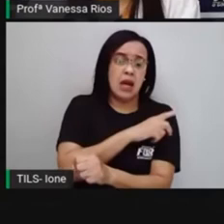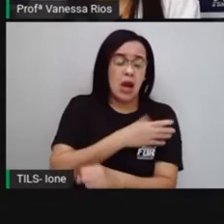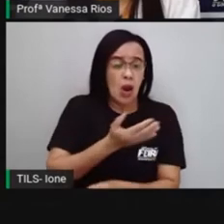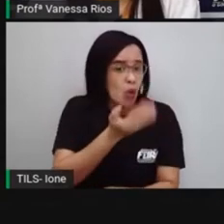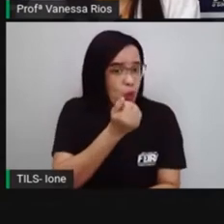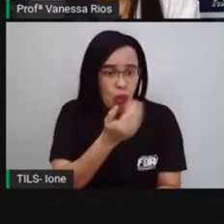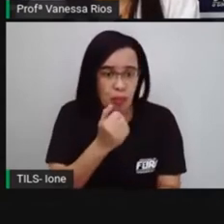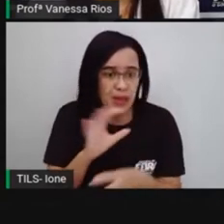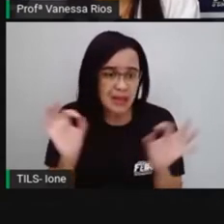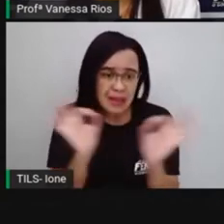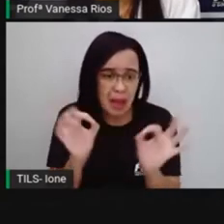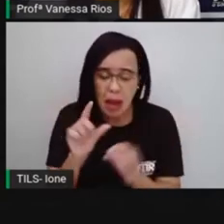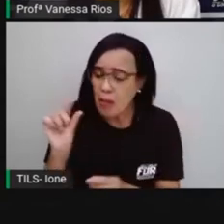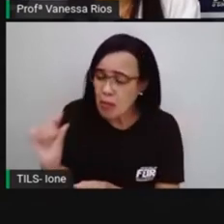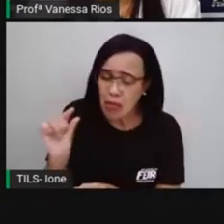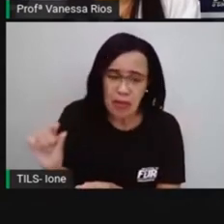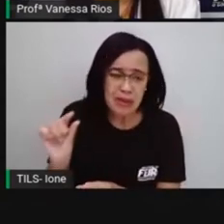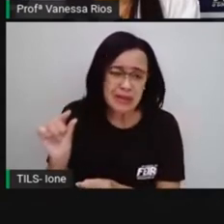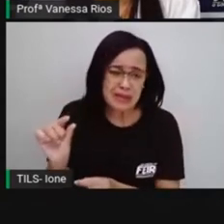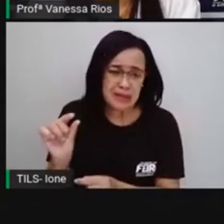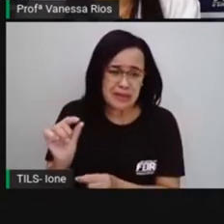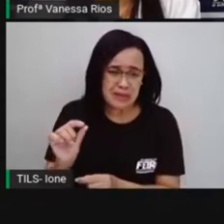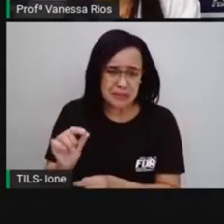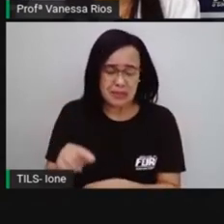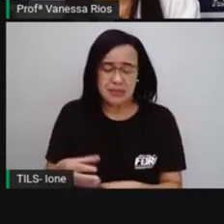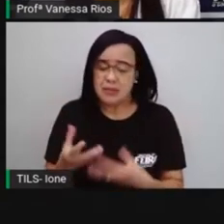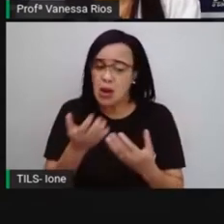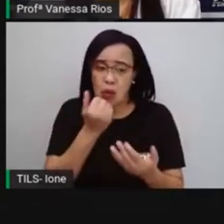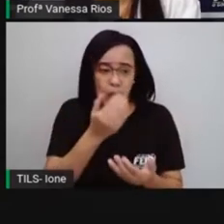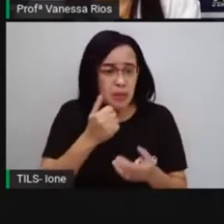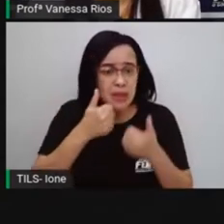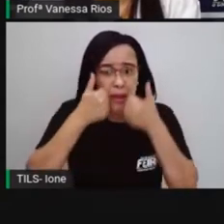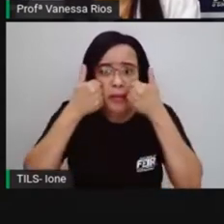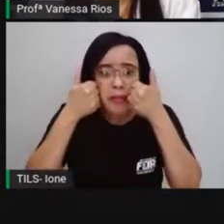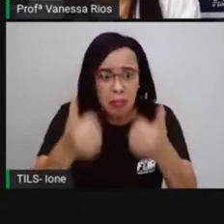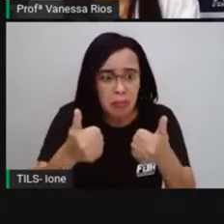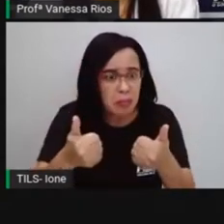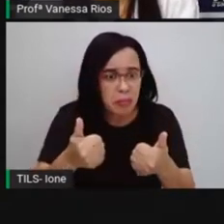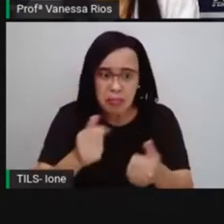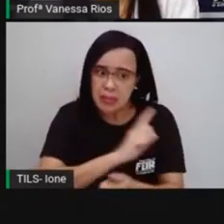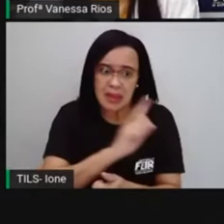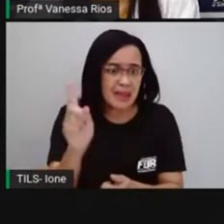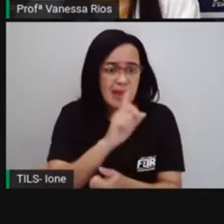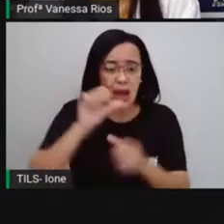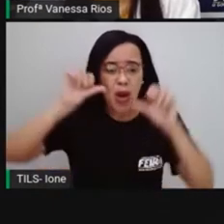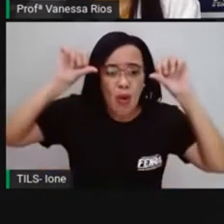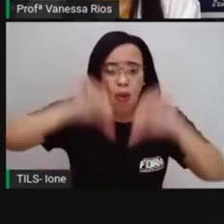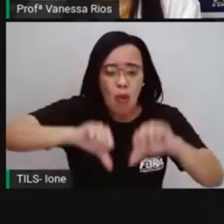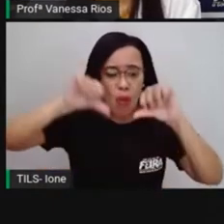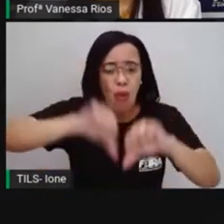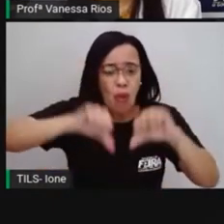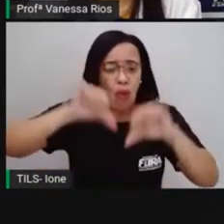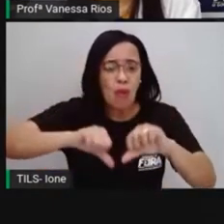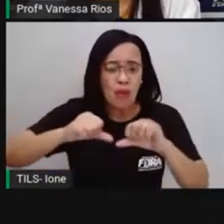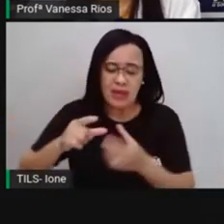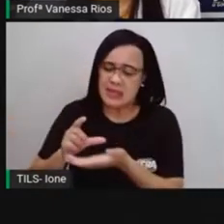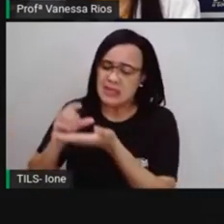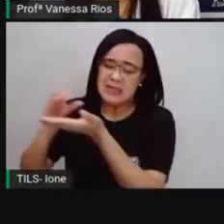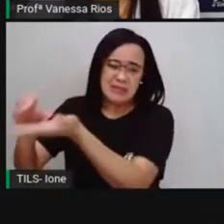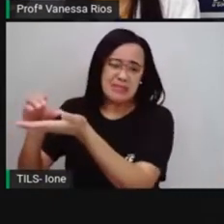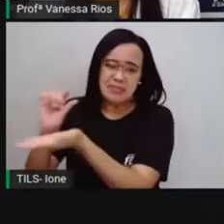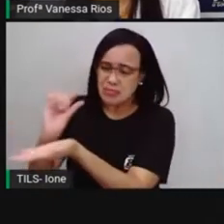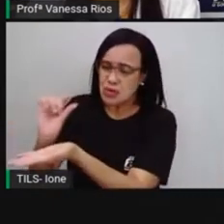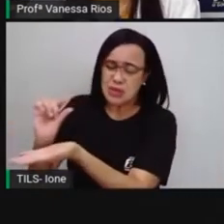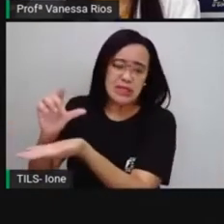né? Recebiam, às vezes, restos de comida. Então, aí precisavam usar da criatividade, né?